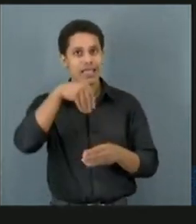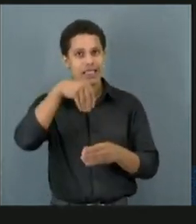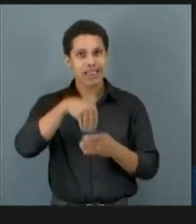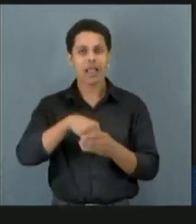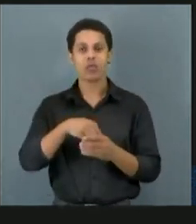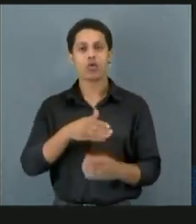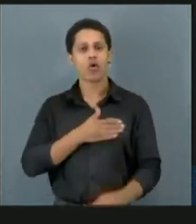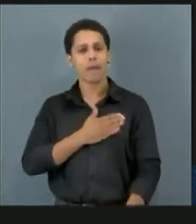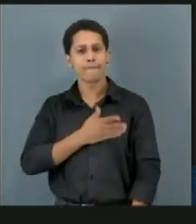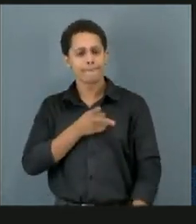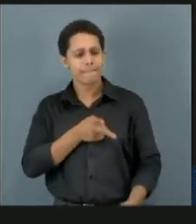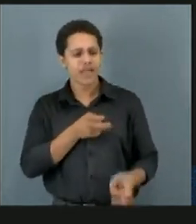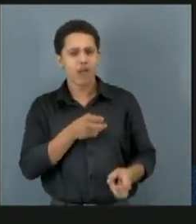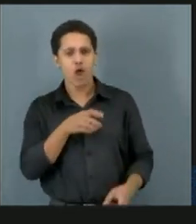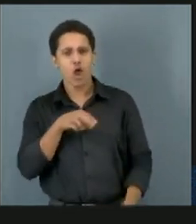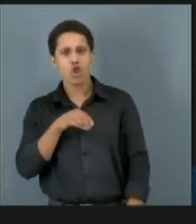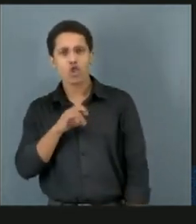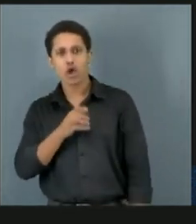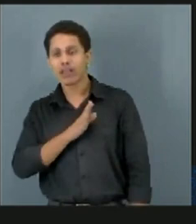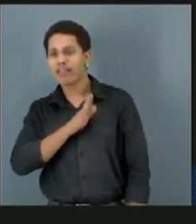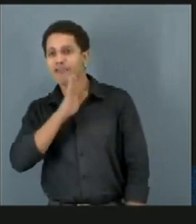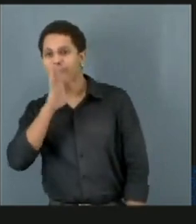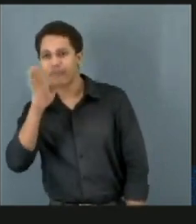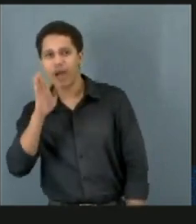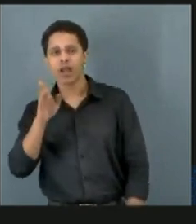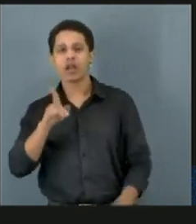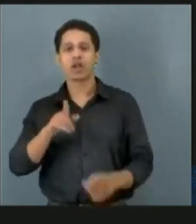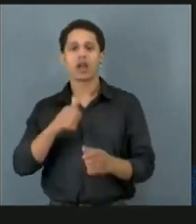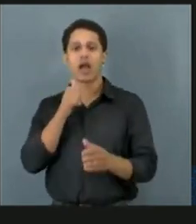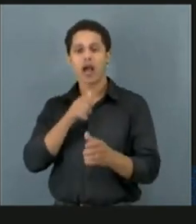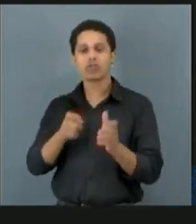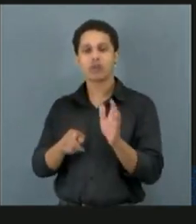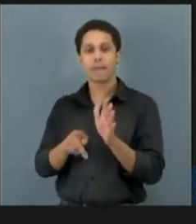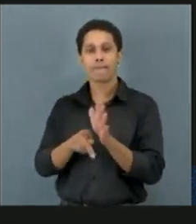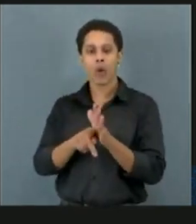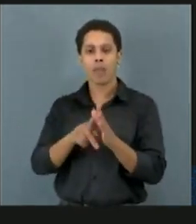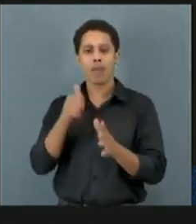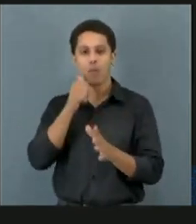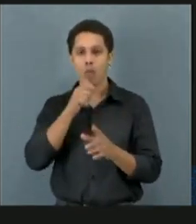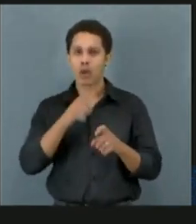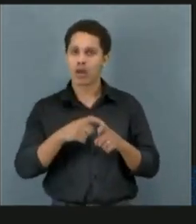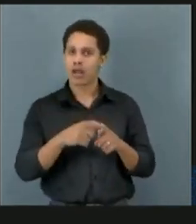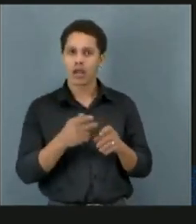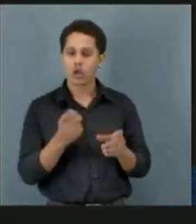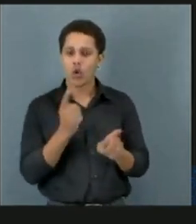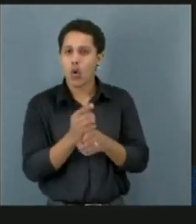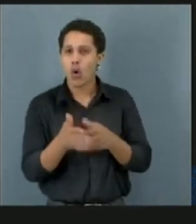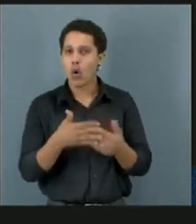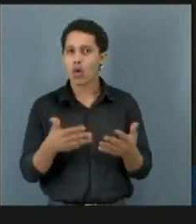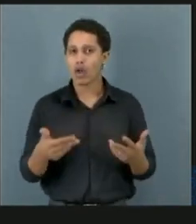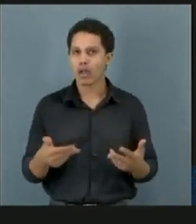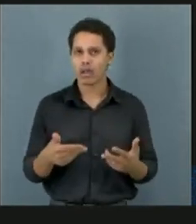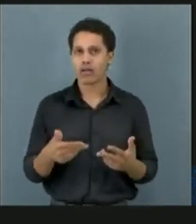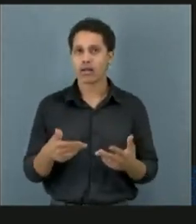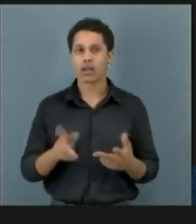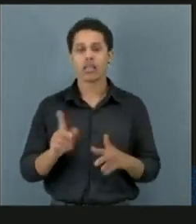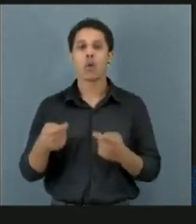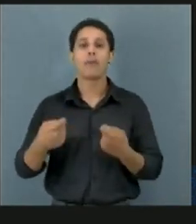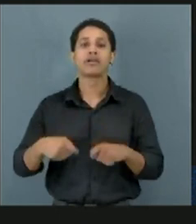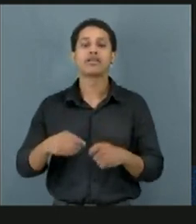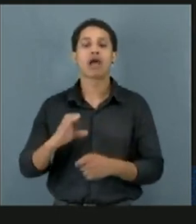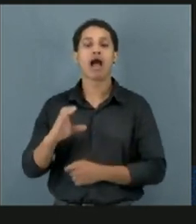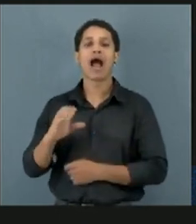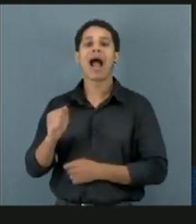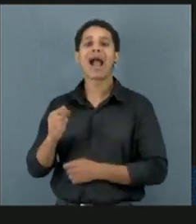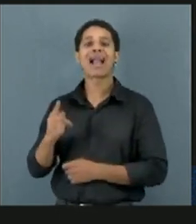nódulo e ir ao ginecologista e ser atendido, porque você encontra com ele em qualquer serviço. Não precisa ser um CAPS,